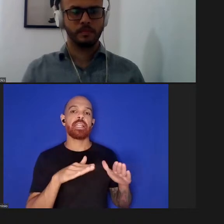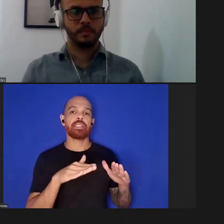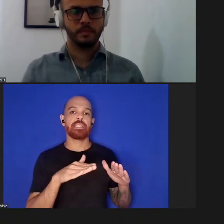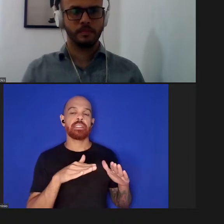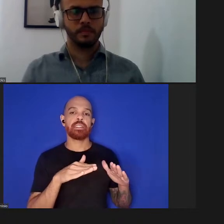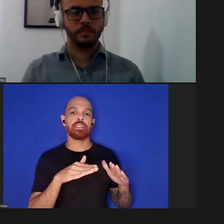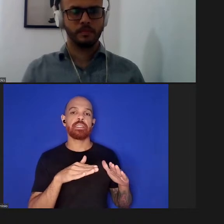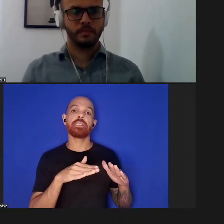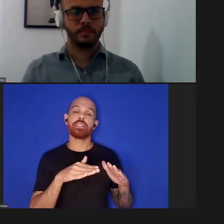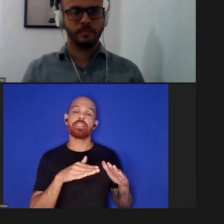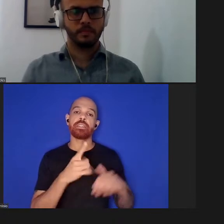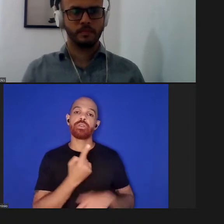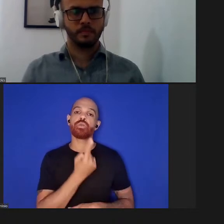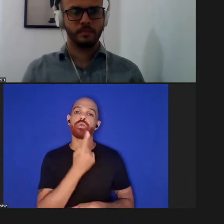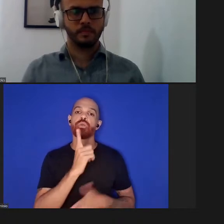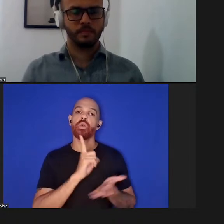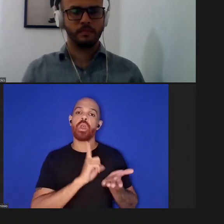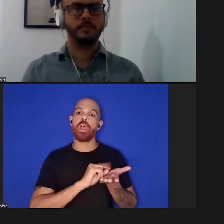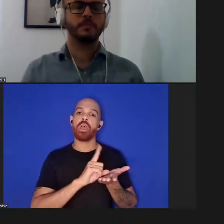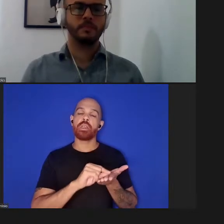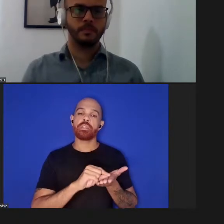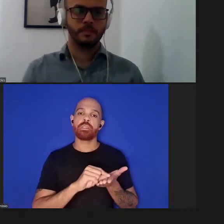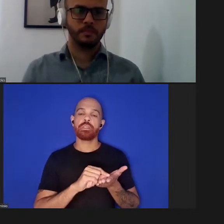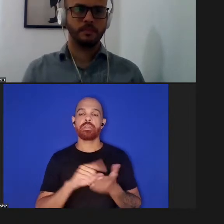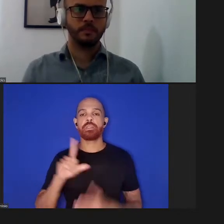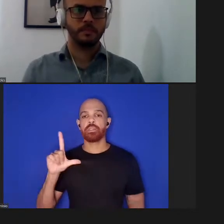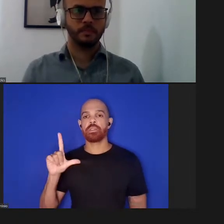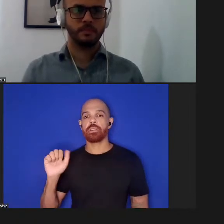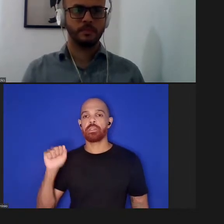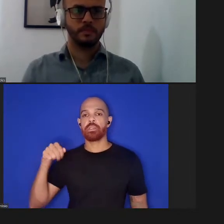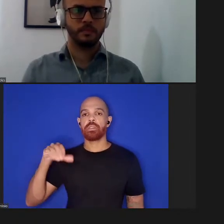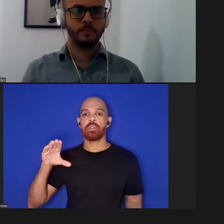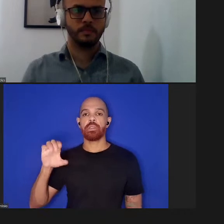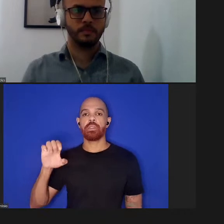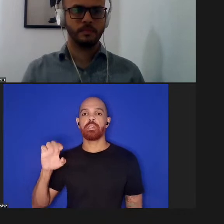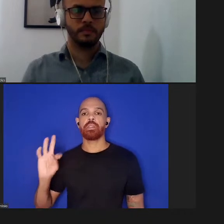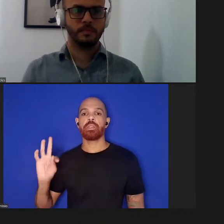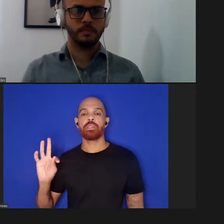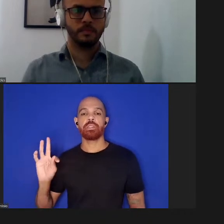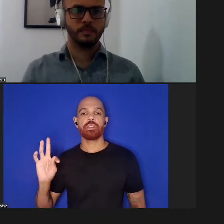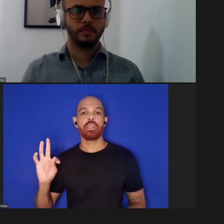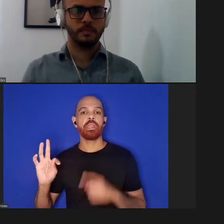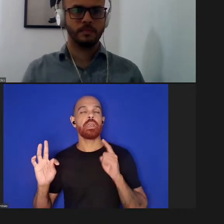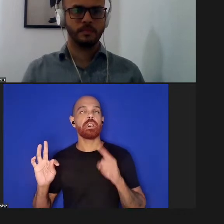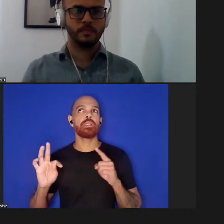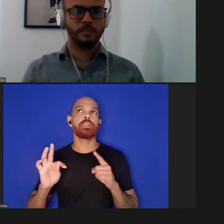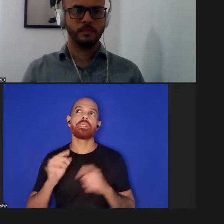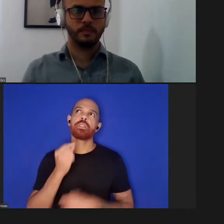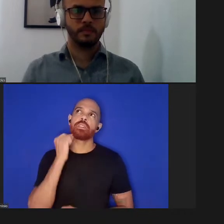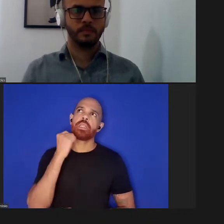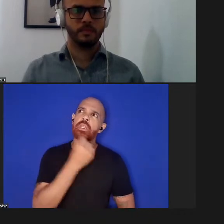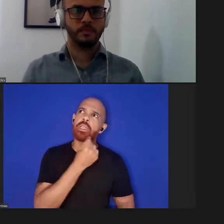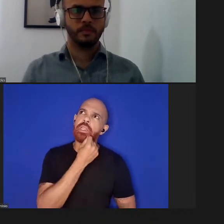da Lancet em setembro ou agosto do ano passado